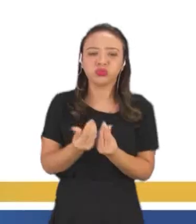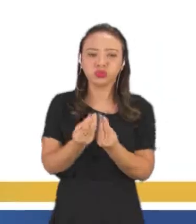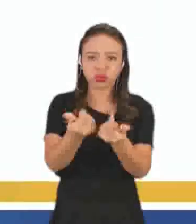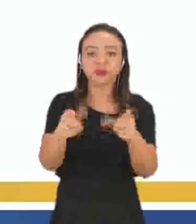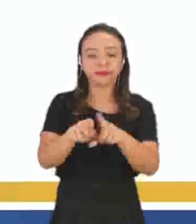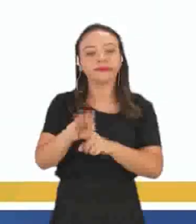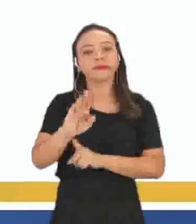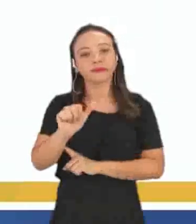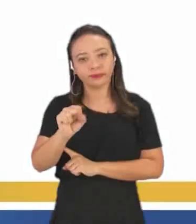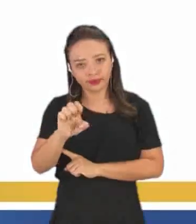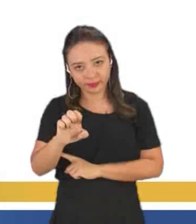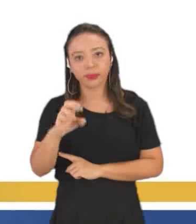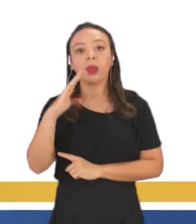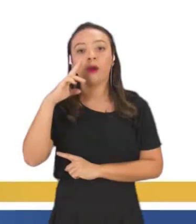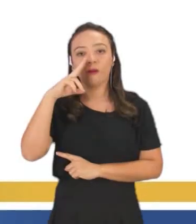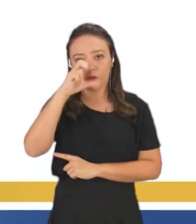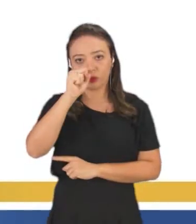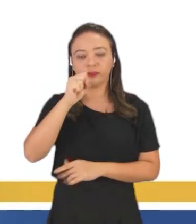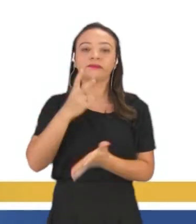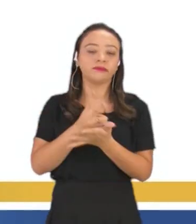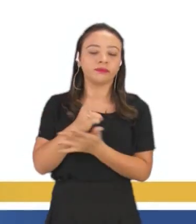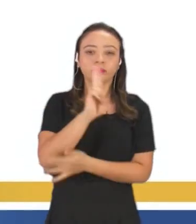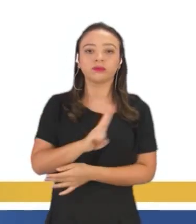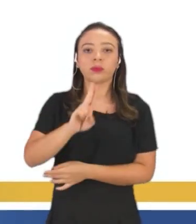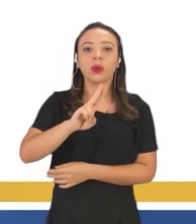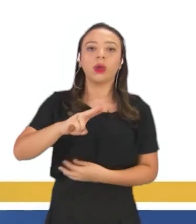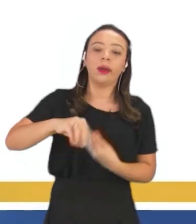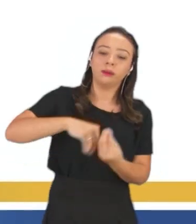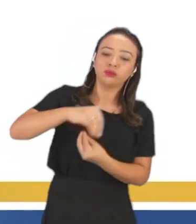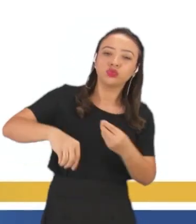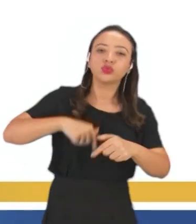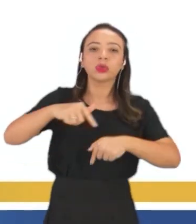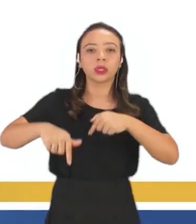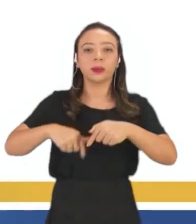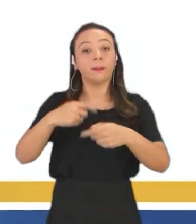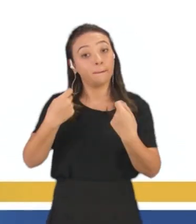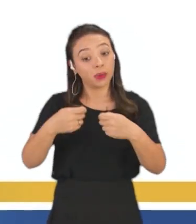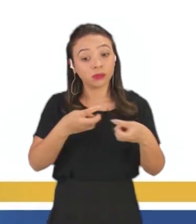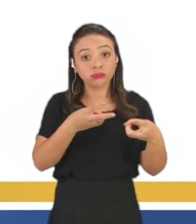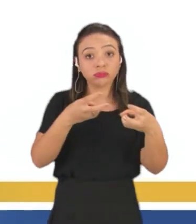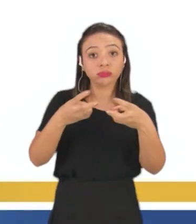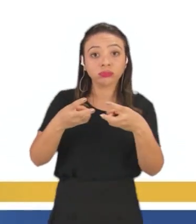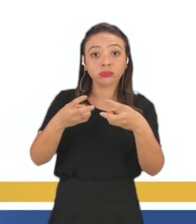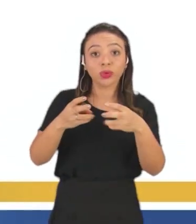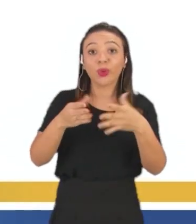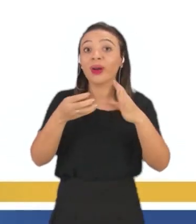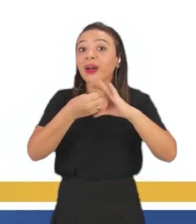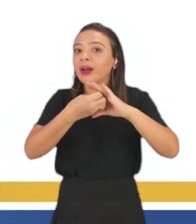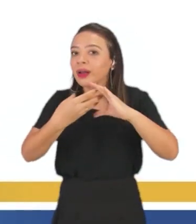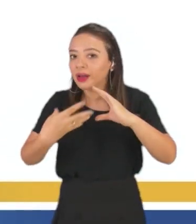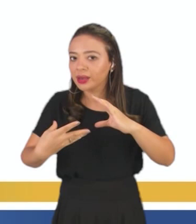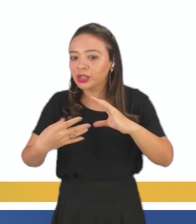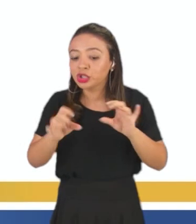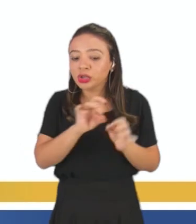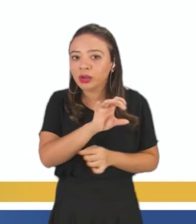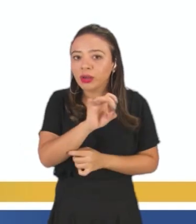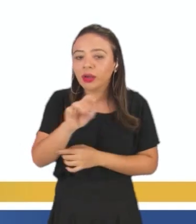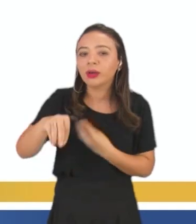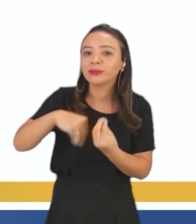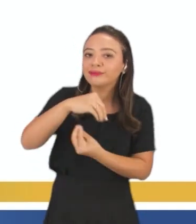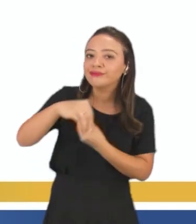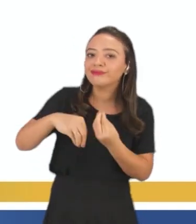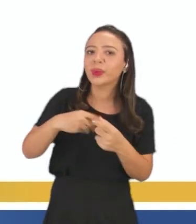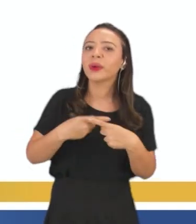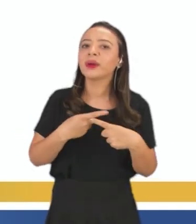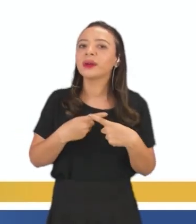E aí, toda vez que a gente vai trabalhar com produtos químicos, você precisa identificar qual é a característica dessa substância, pra